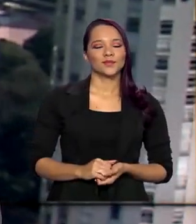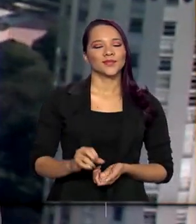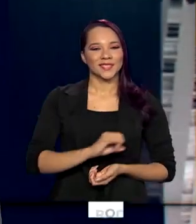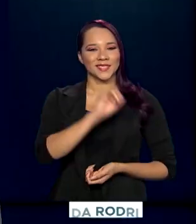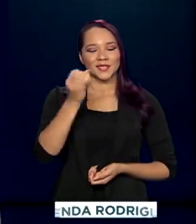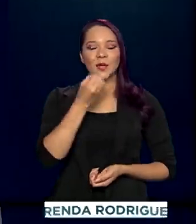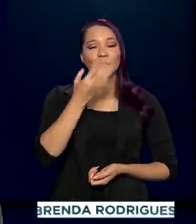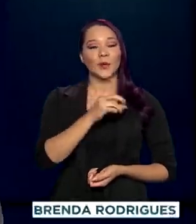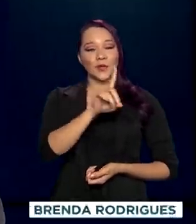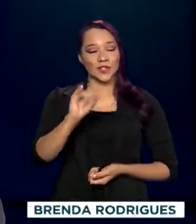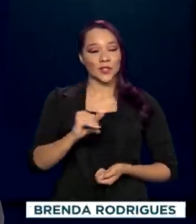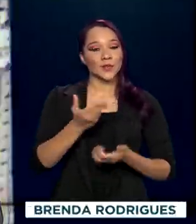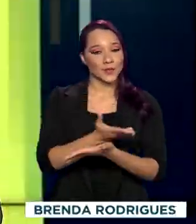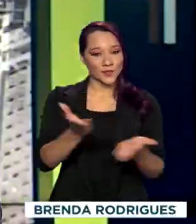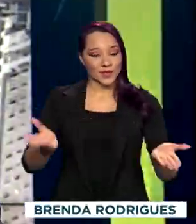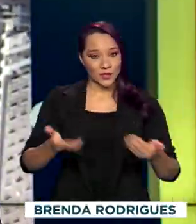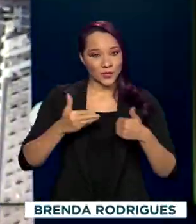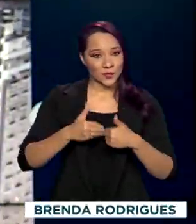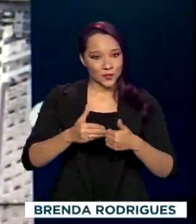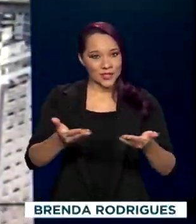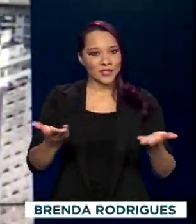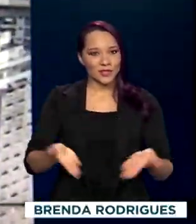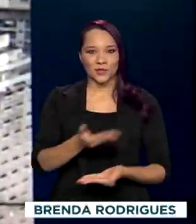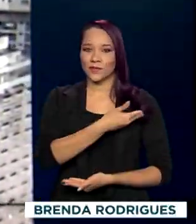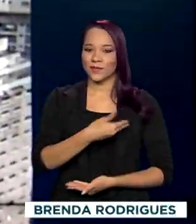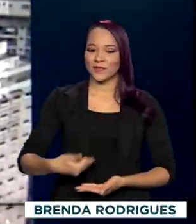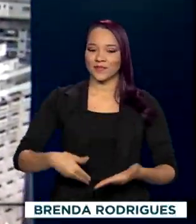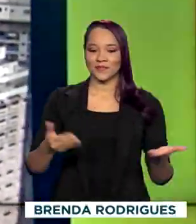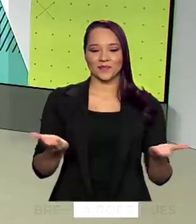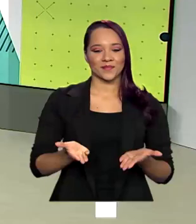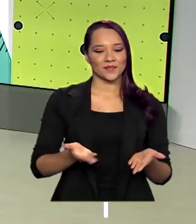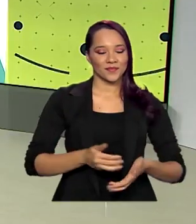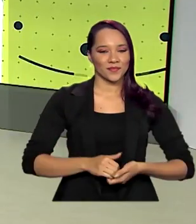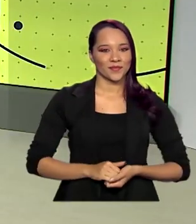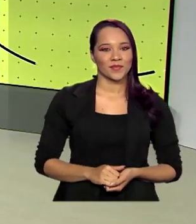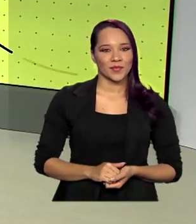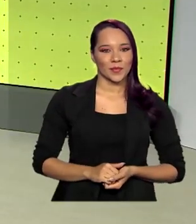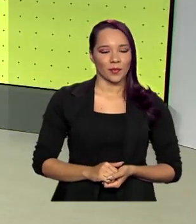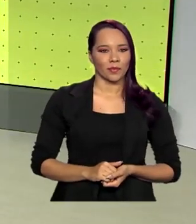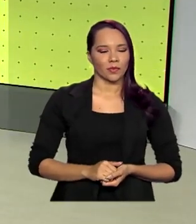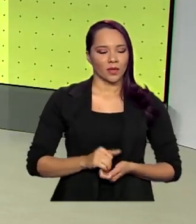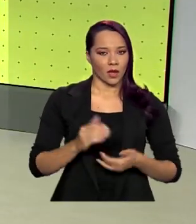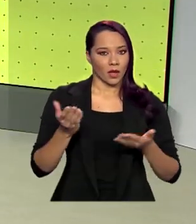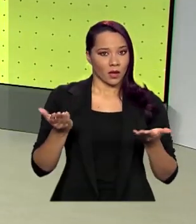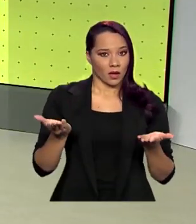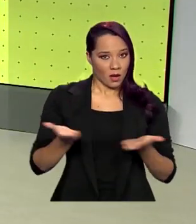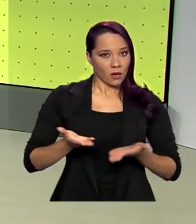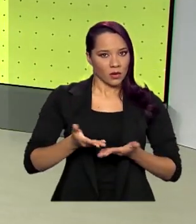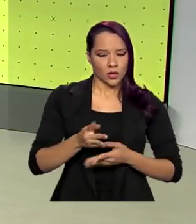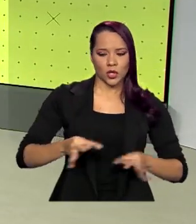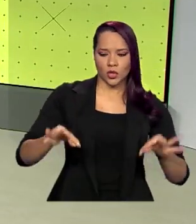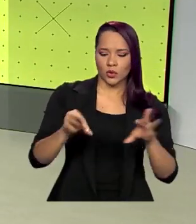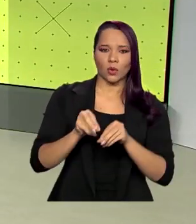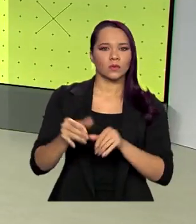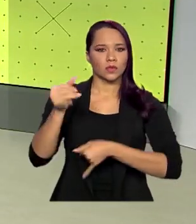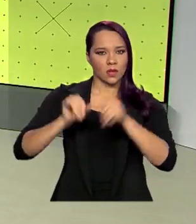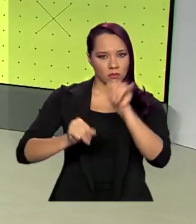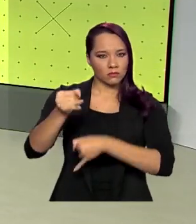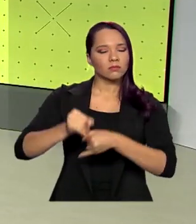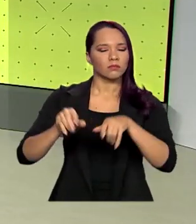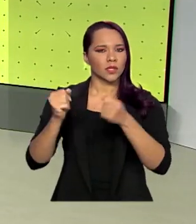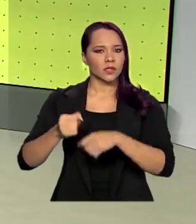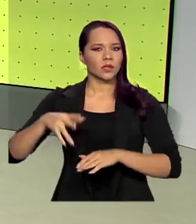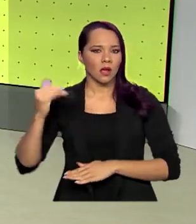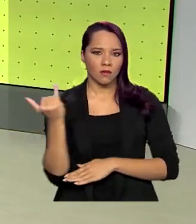Olá, bom dia pra você. Já estamos no ar com o Governo Agora. A partir de agora, todos os laboratórios devem